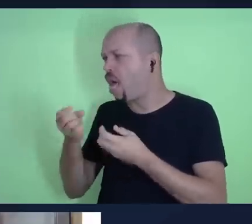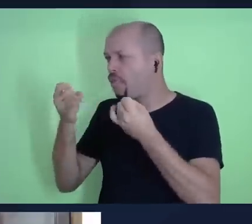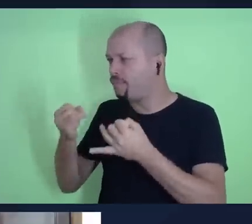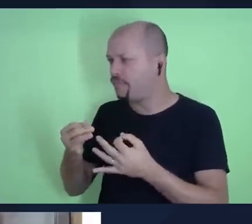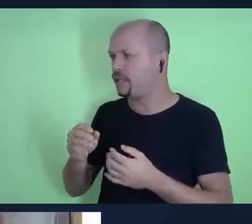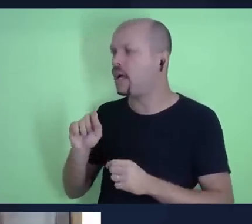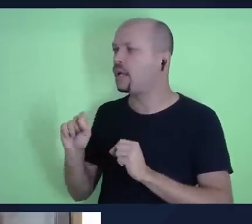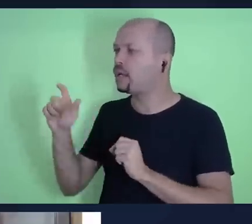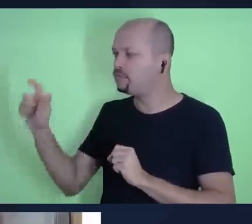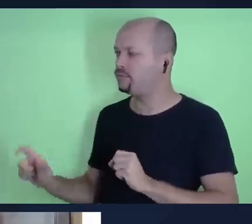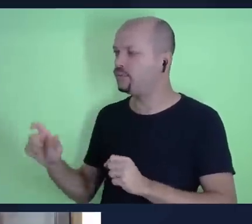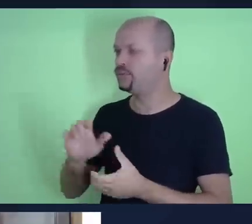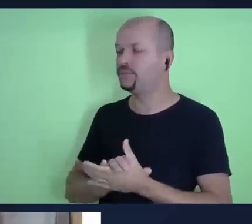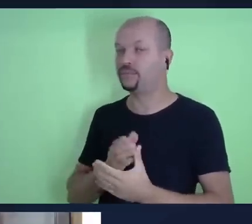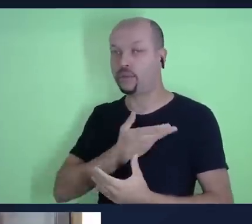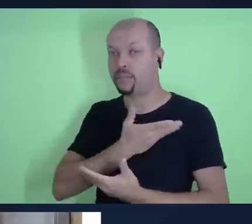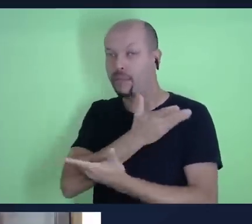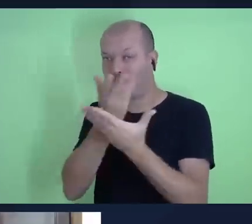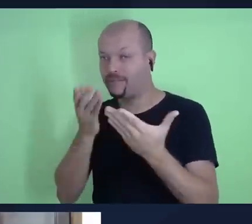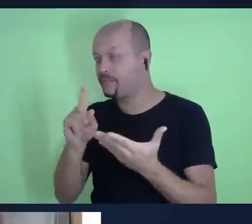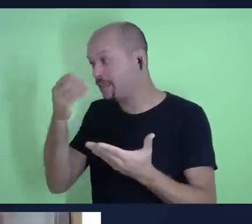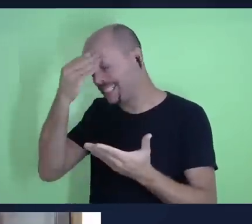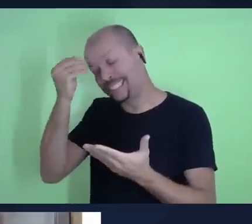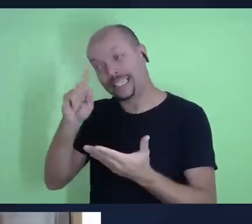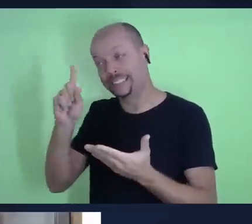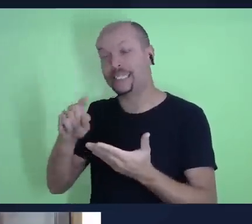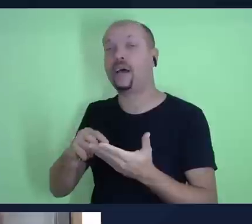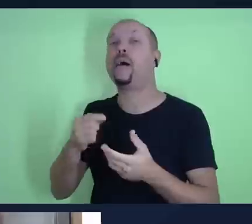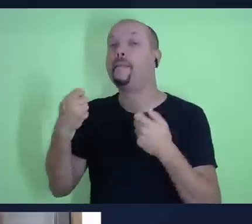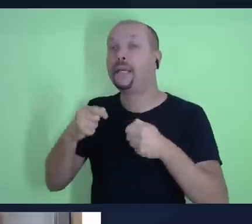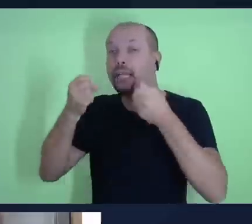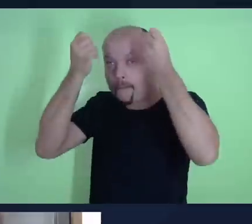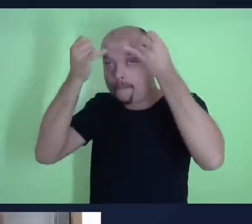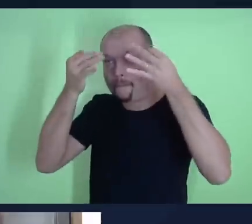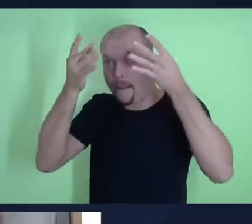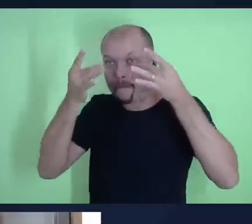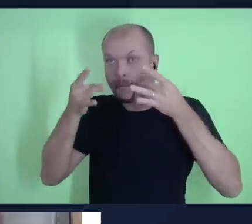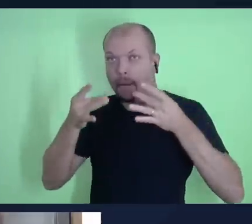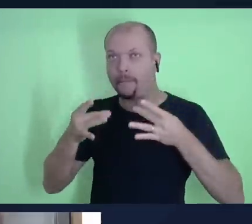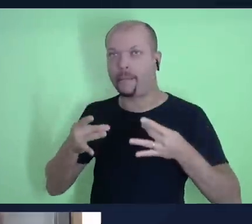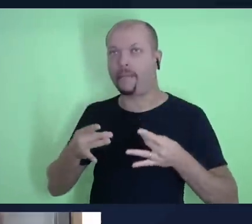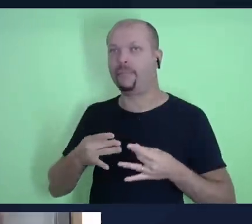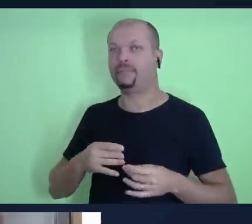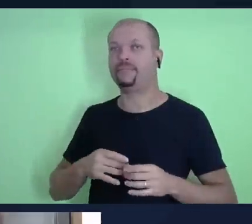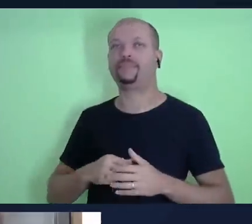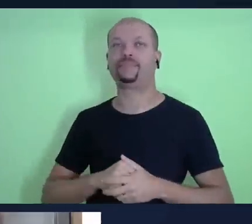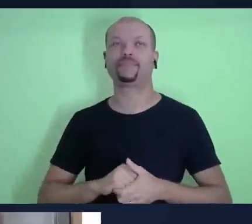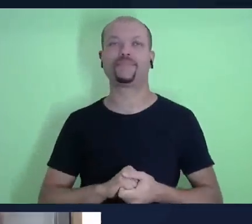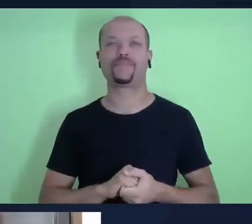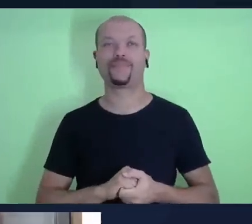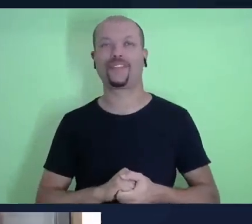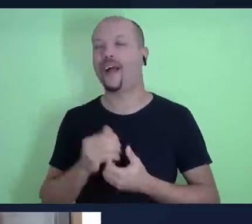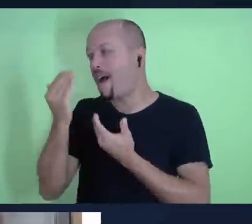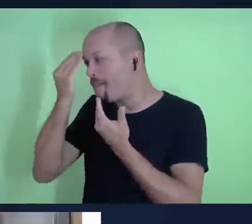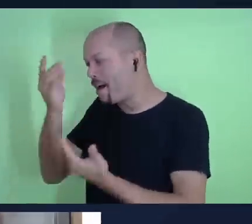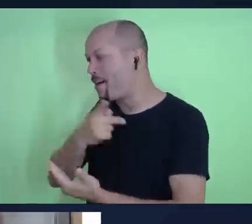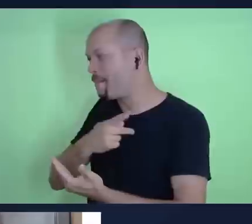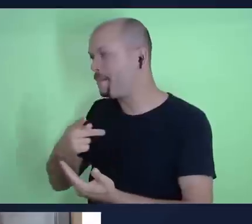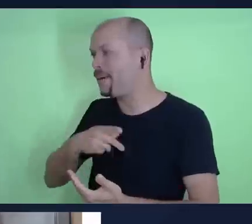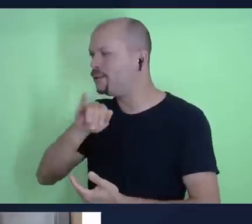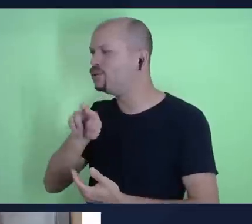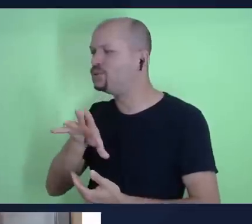que estão conosco, e não esqueça, claro, da sua autodescrição. Seja bem-vindo. Obrigado, pastor Júlio,